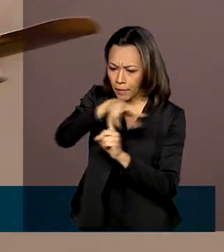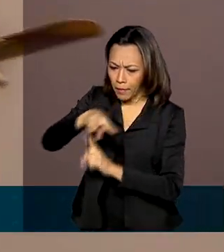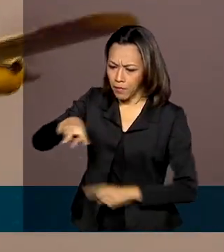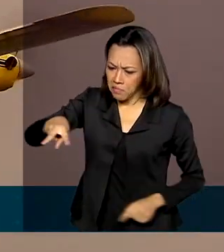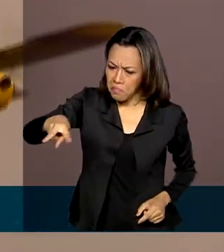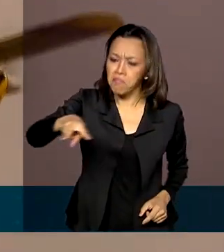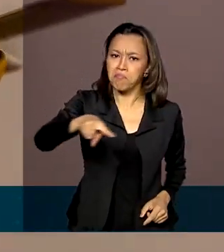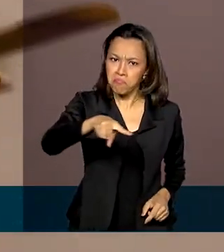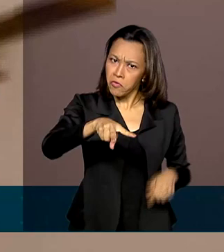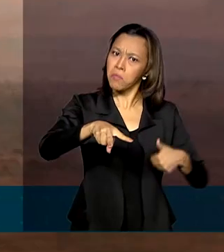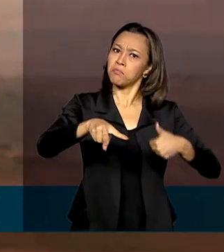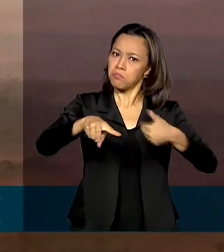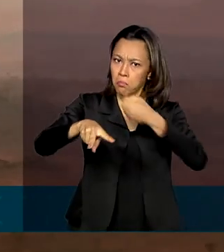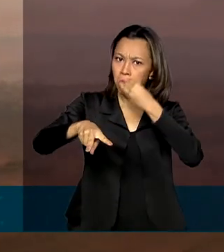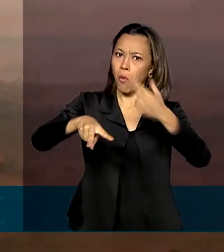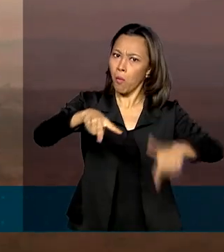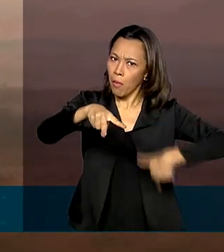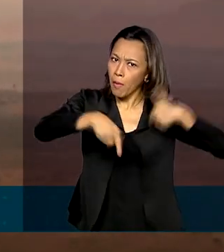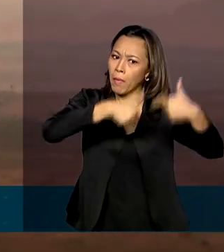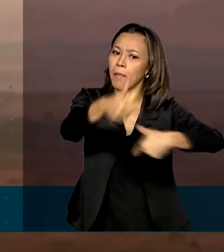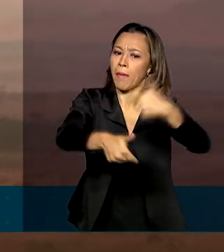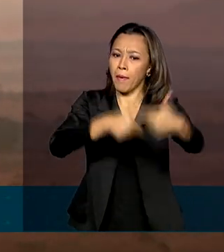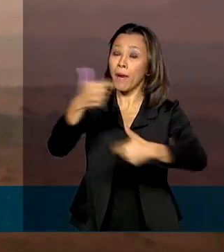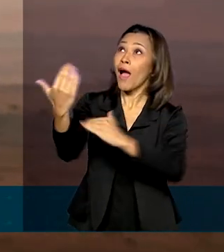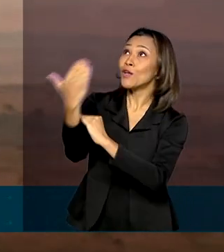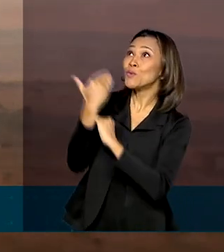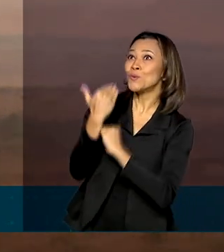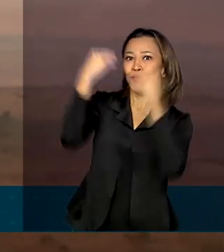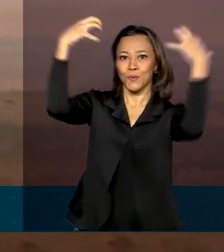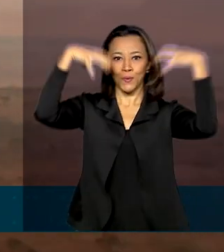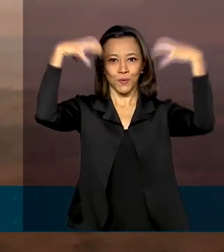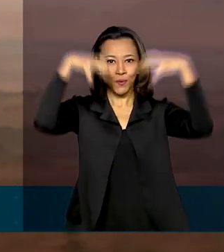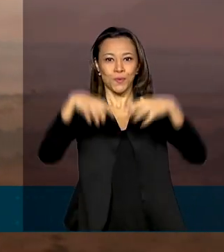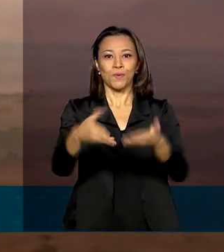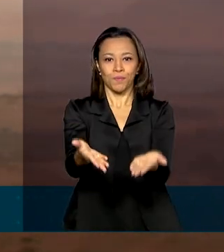trabalhos, que contou com a ajuda do tempo, a chuva.